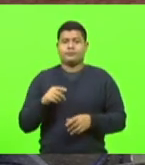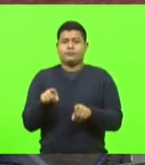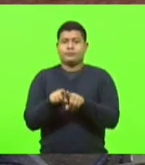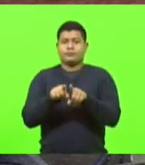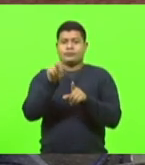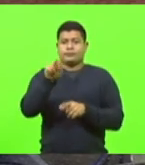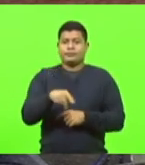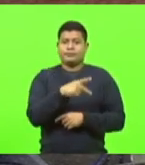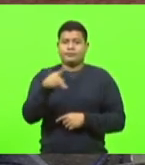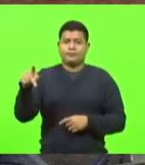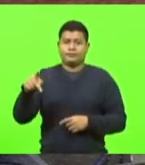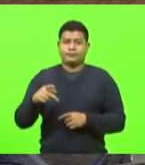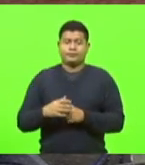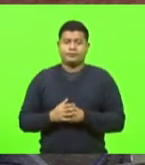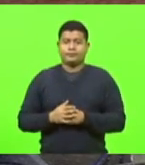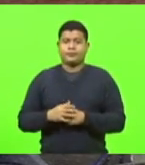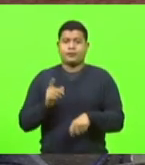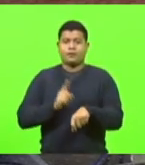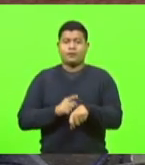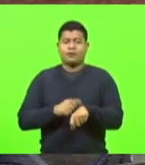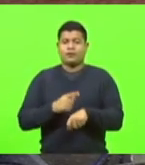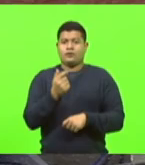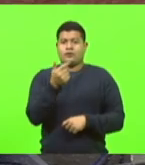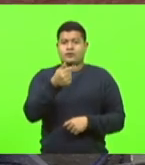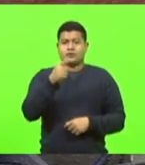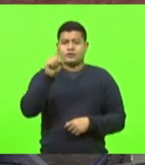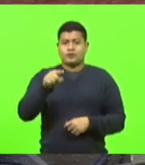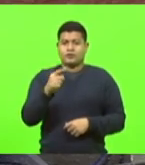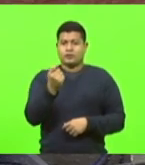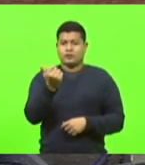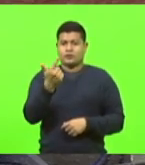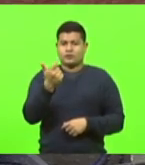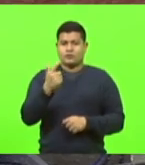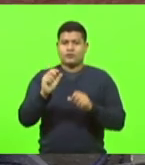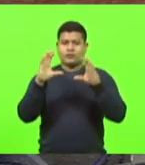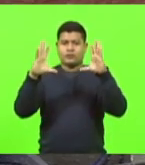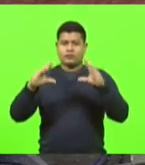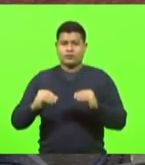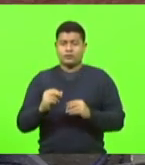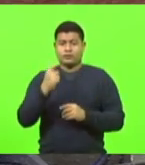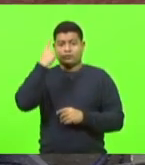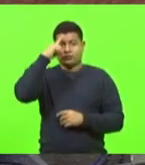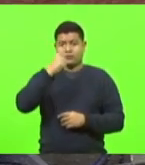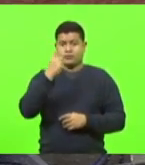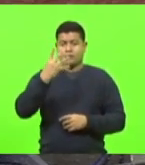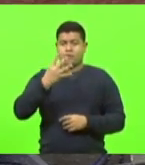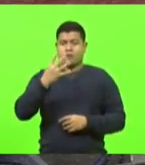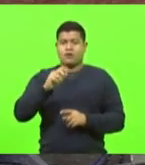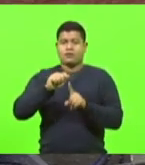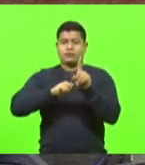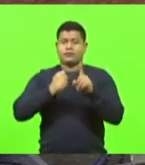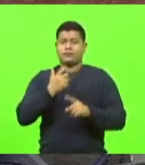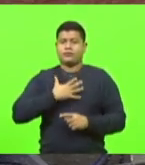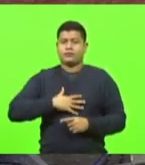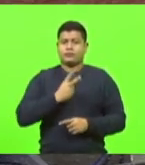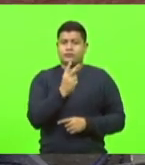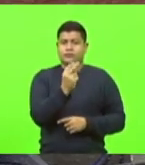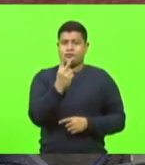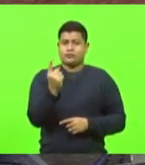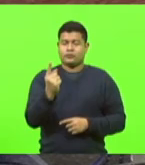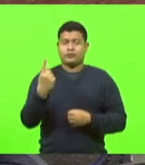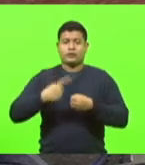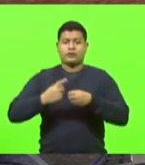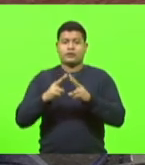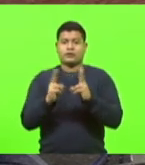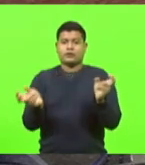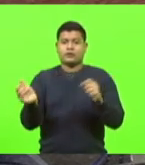Valdeceira. Às 19 horas e 12 minutos do dia 4 do mês de agosto, 2021, nesta cidade de Florianópolis, capital